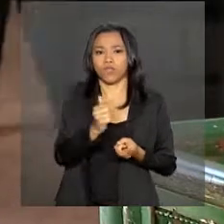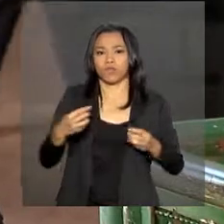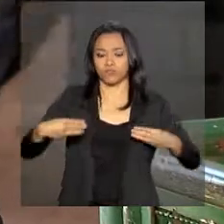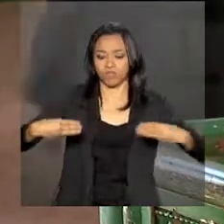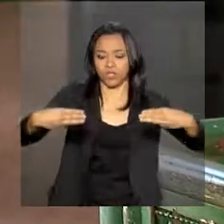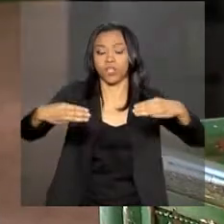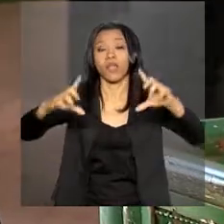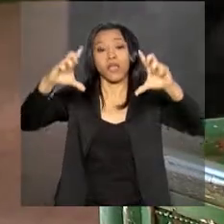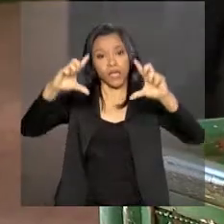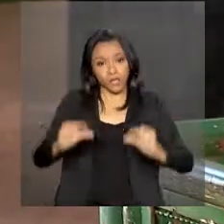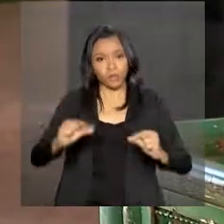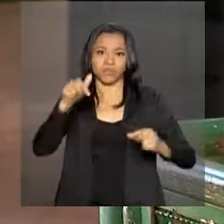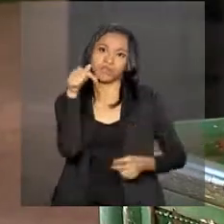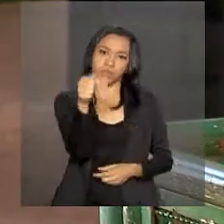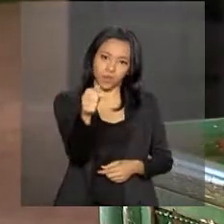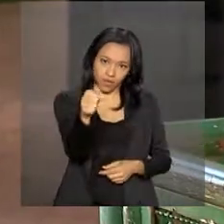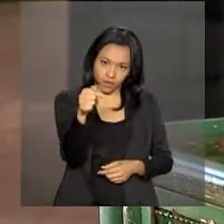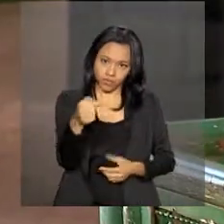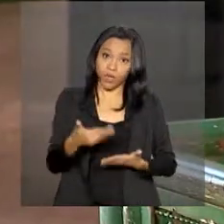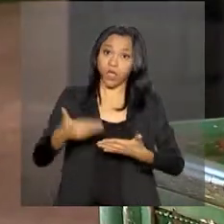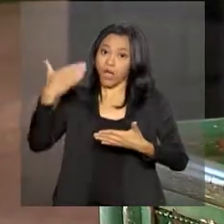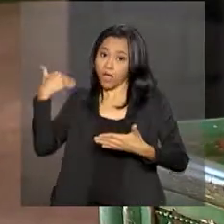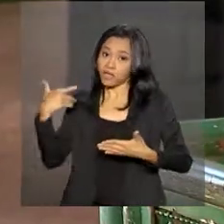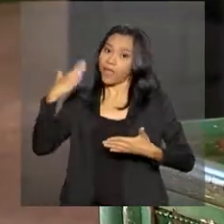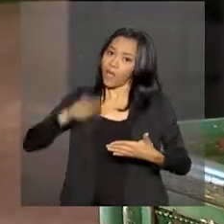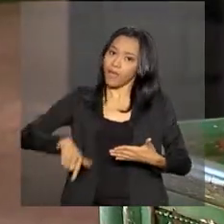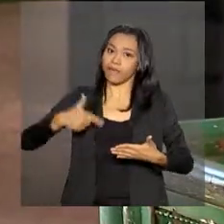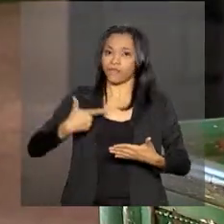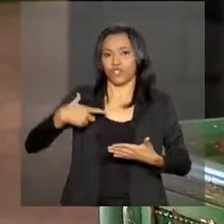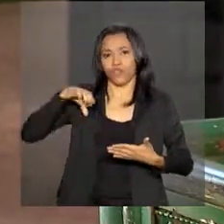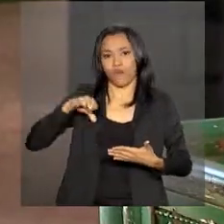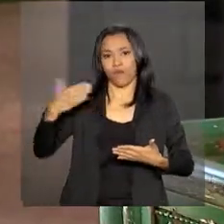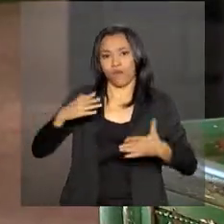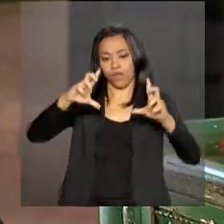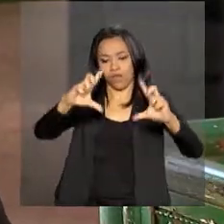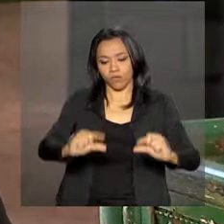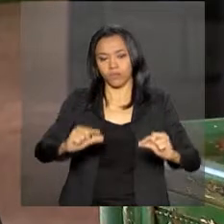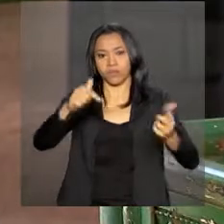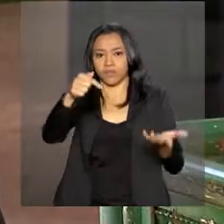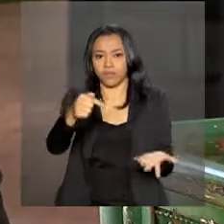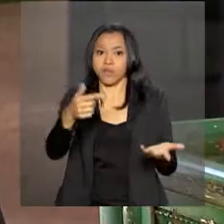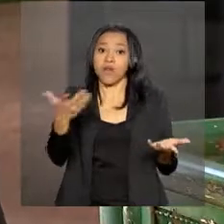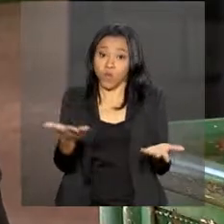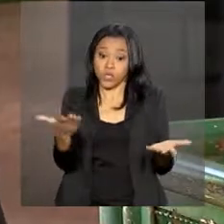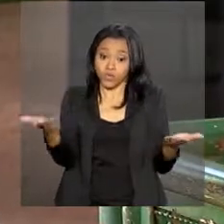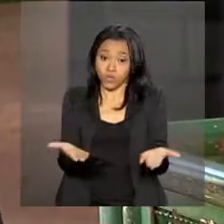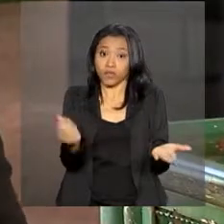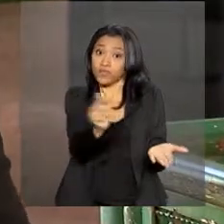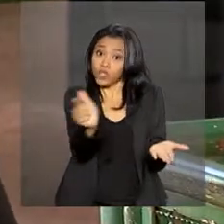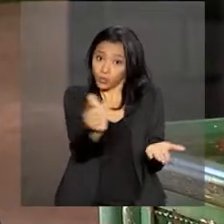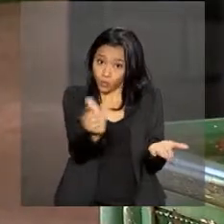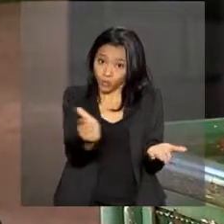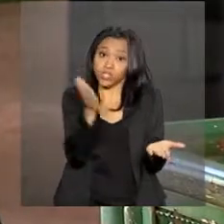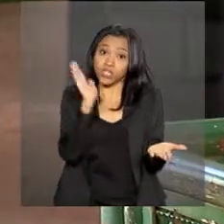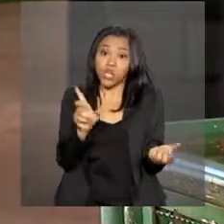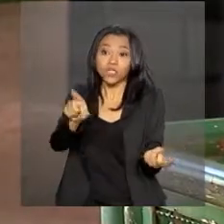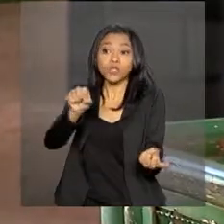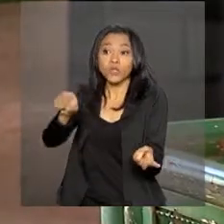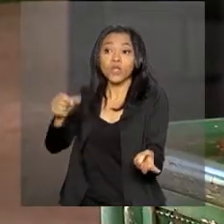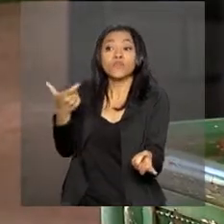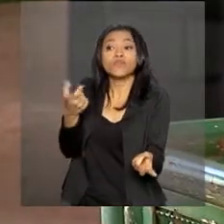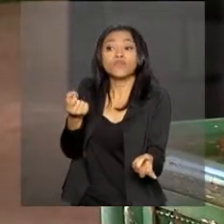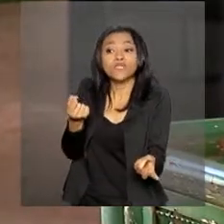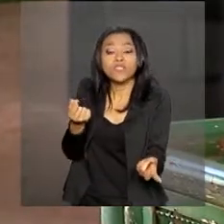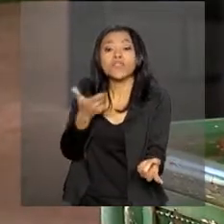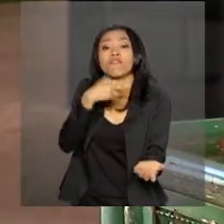a menos que a atual estrutura de 29 pastas. O presidente eleito, Jair Bolsonaro, já indicou 20 ministros. Falta conhecer